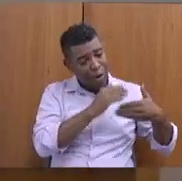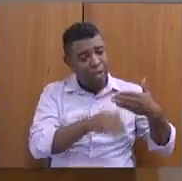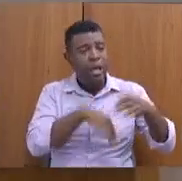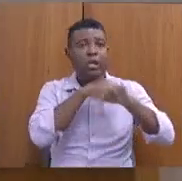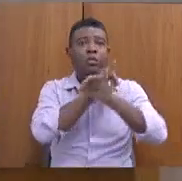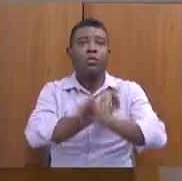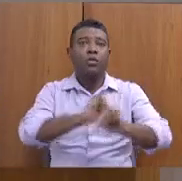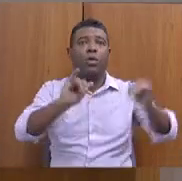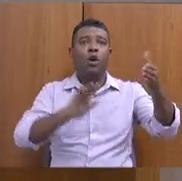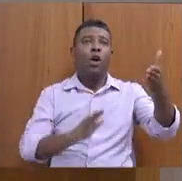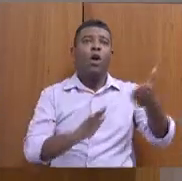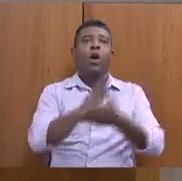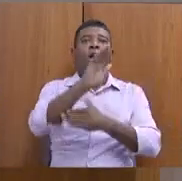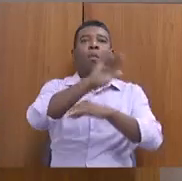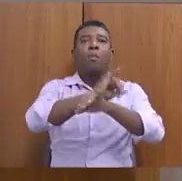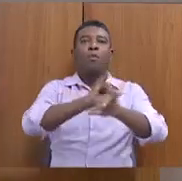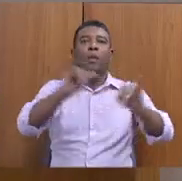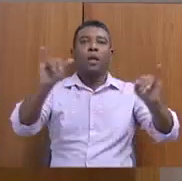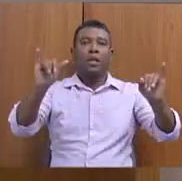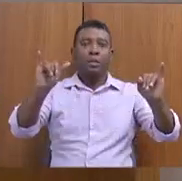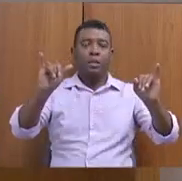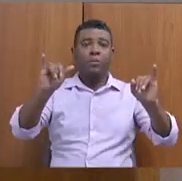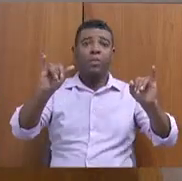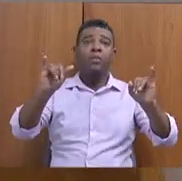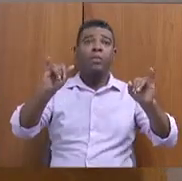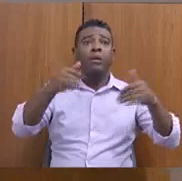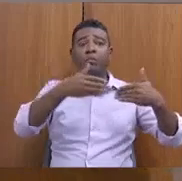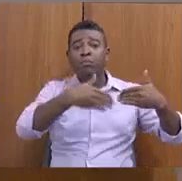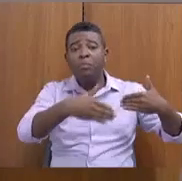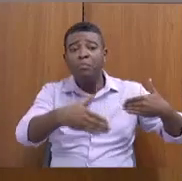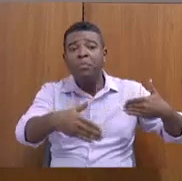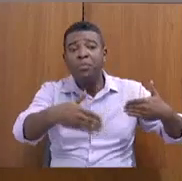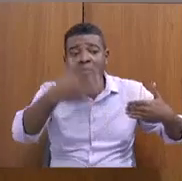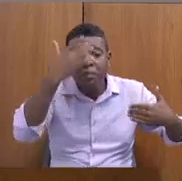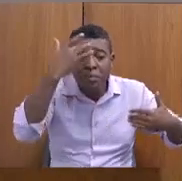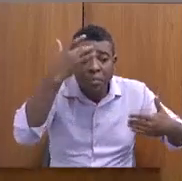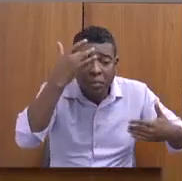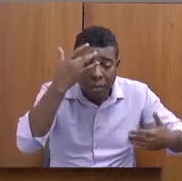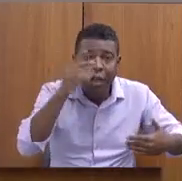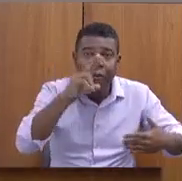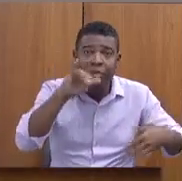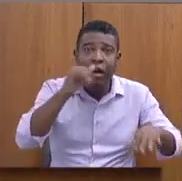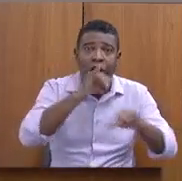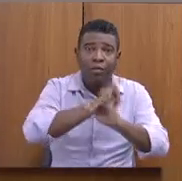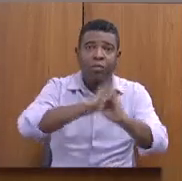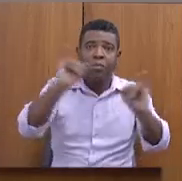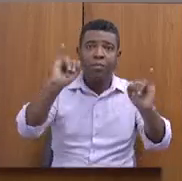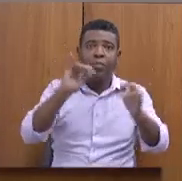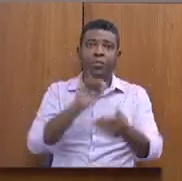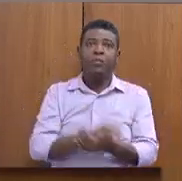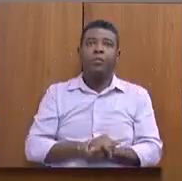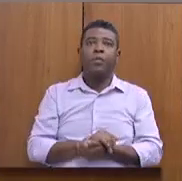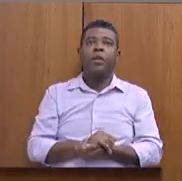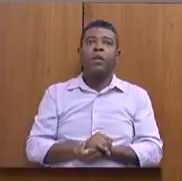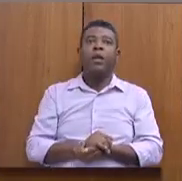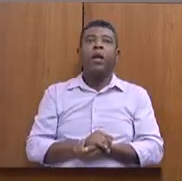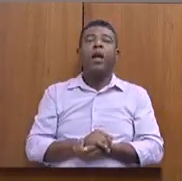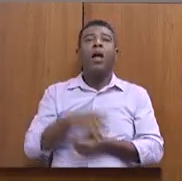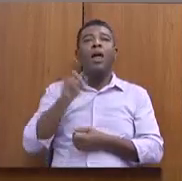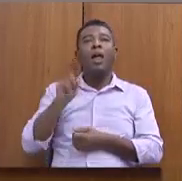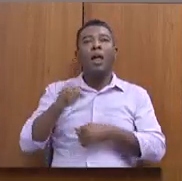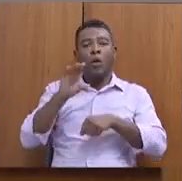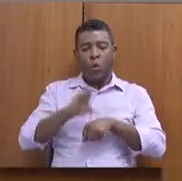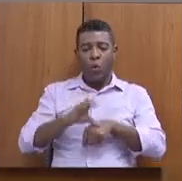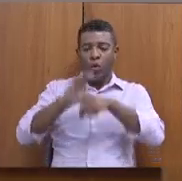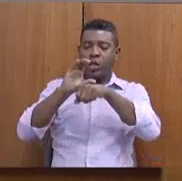publicado nos próximos dias e com isso nós sabemos. Quanto ao Conselho de Povos e Comunidades Tradicionais,